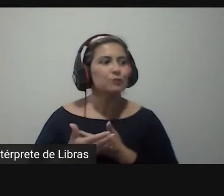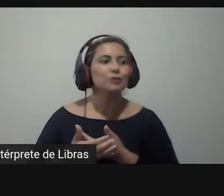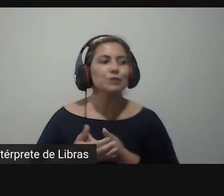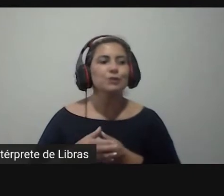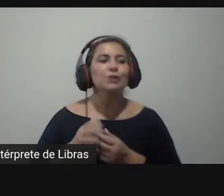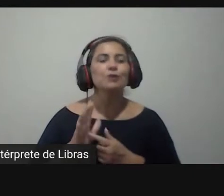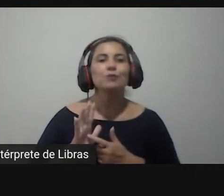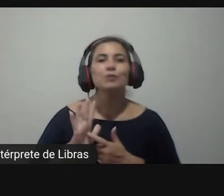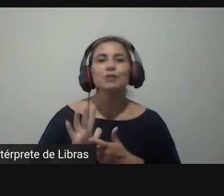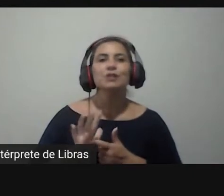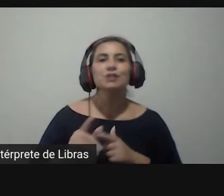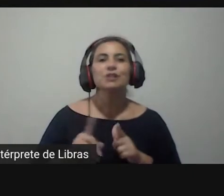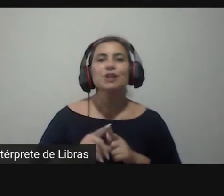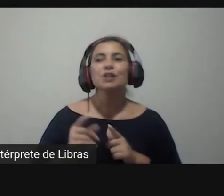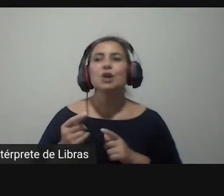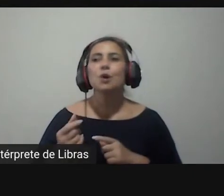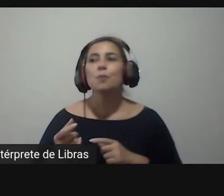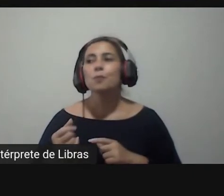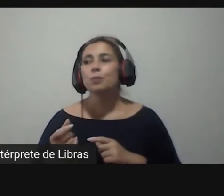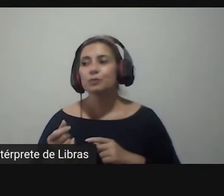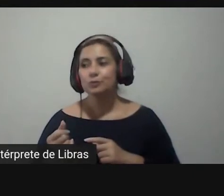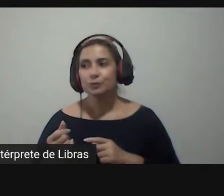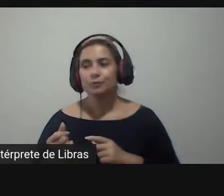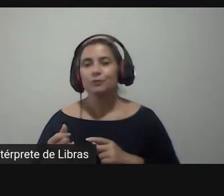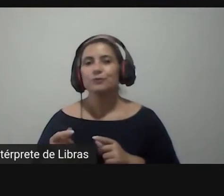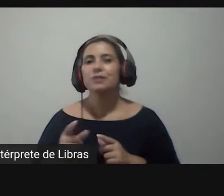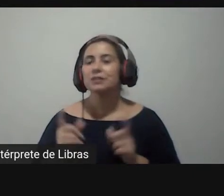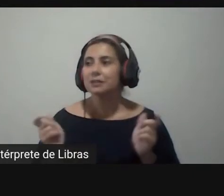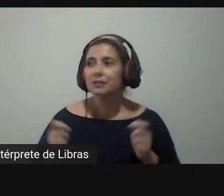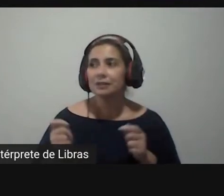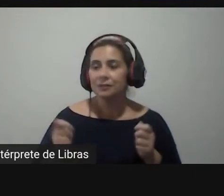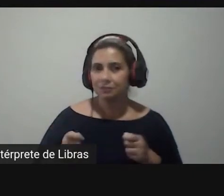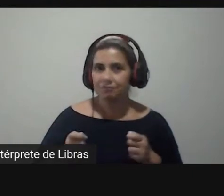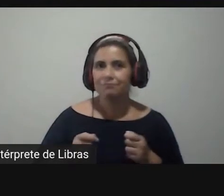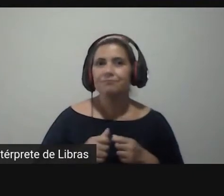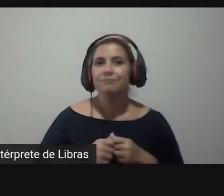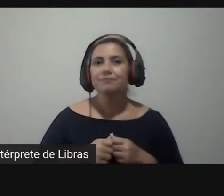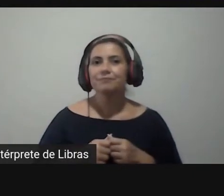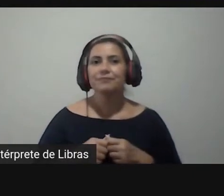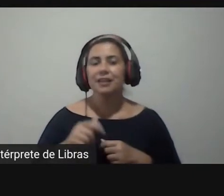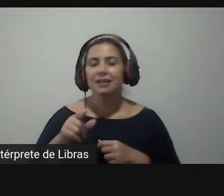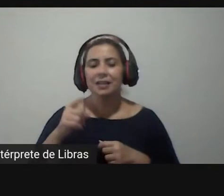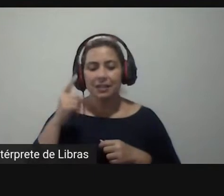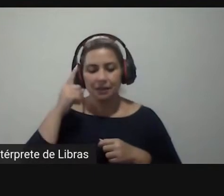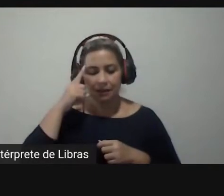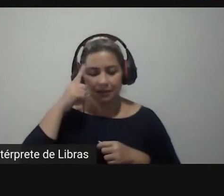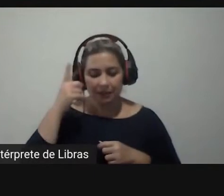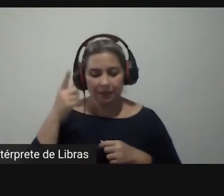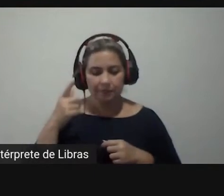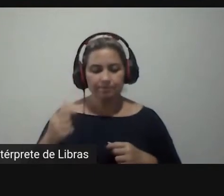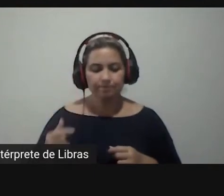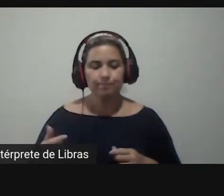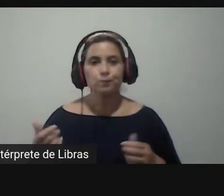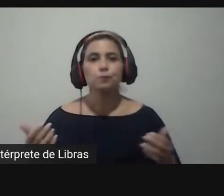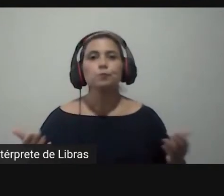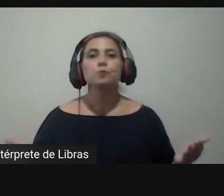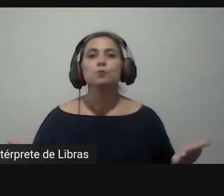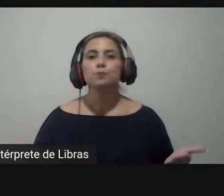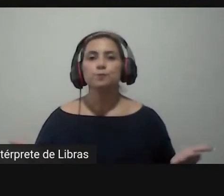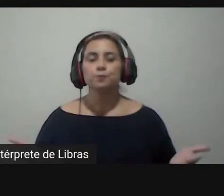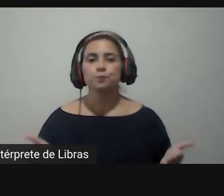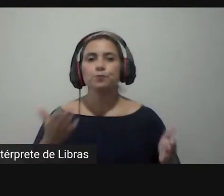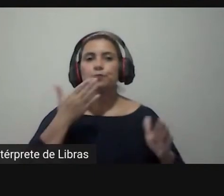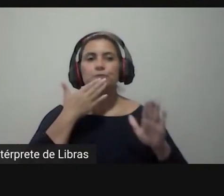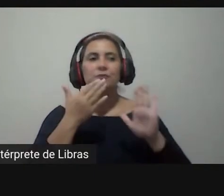com custo operacional que é viável então essa essa foi a ideia mas de fato agora com a